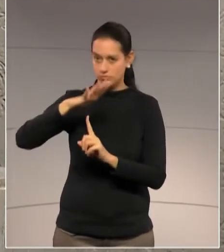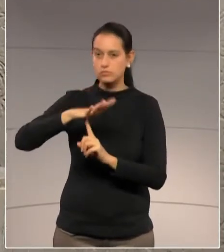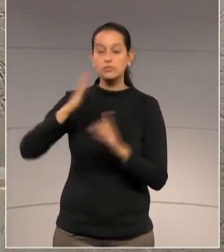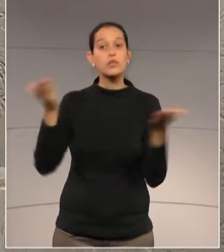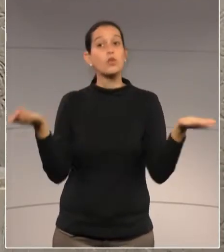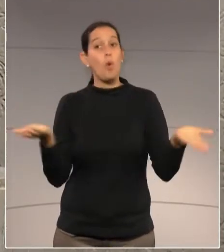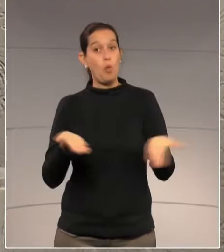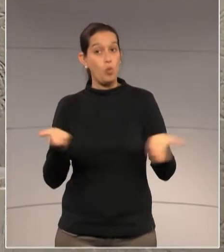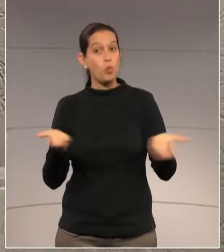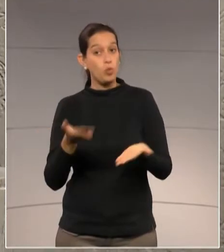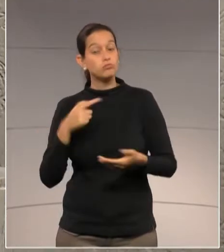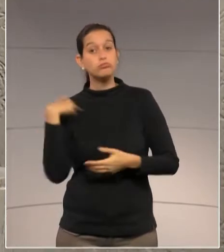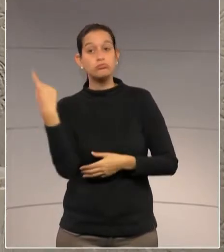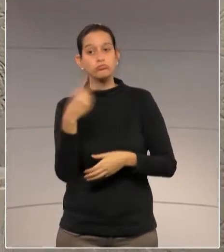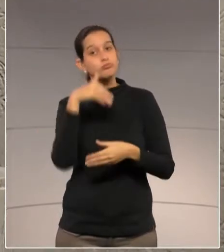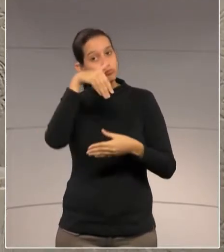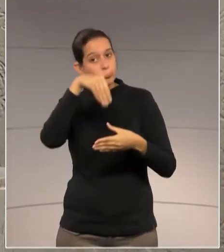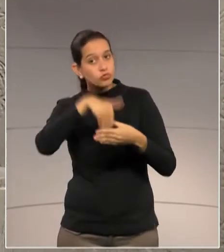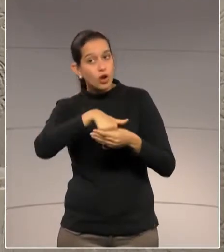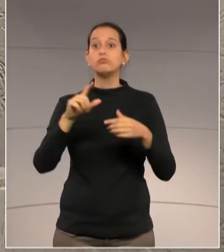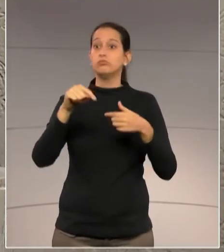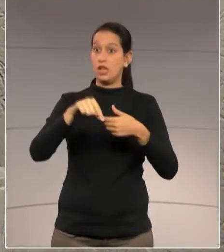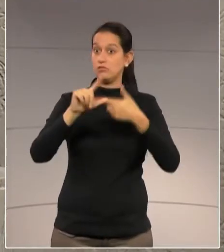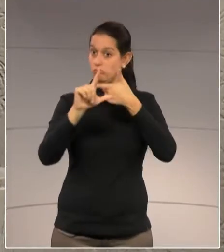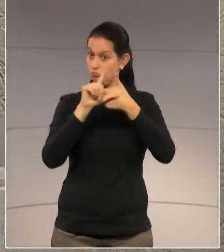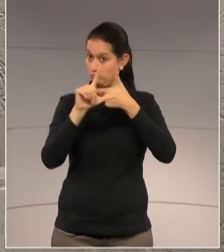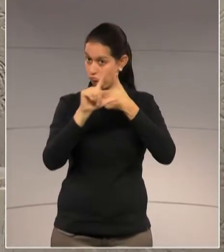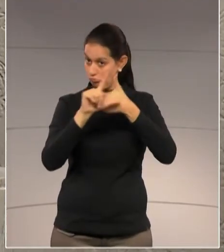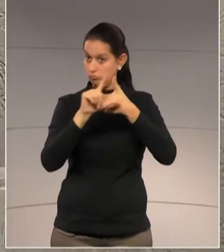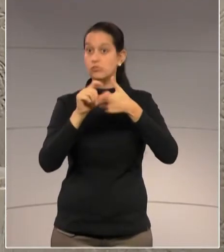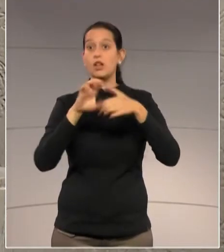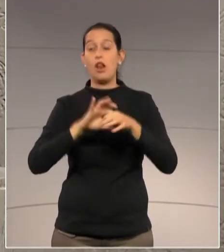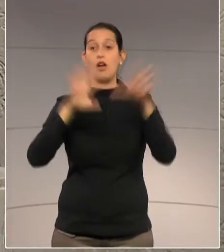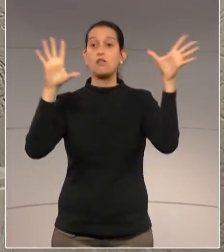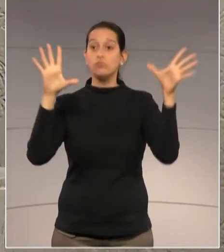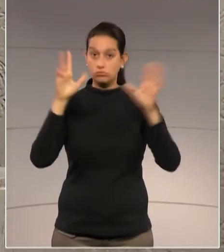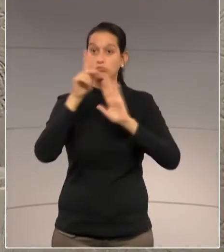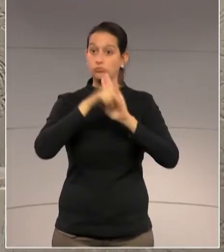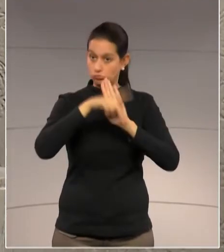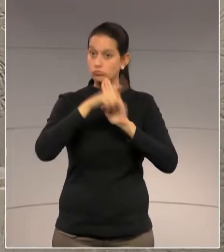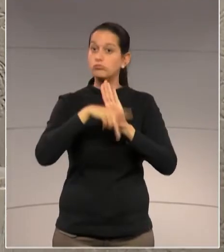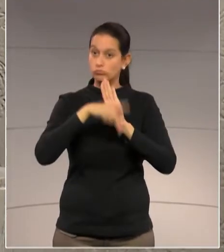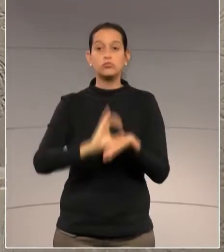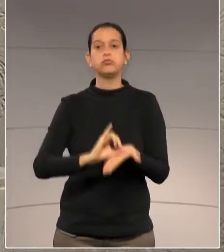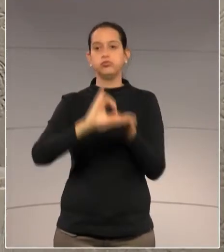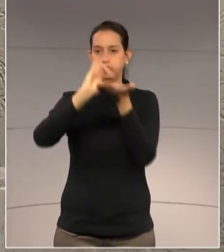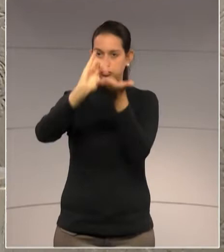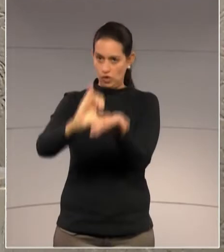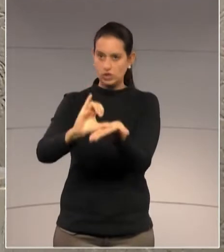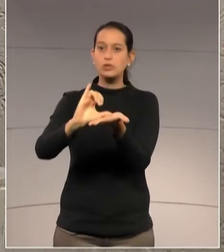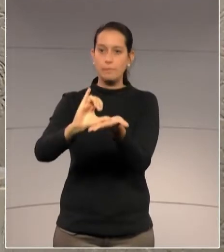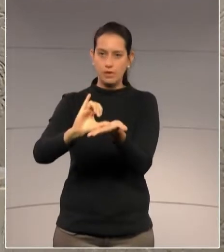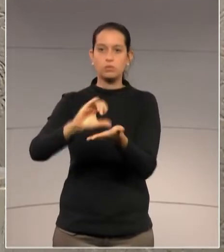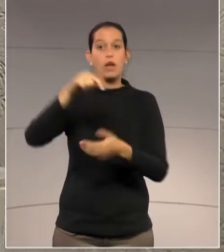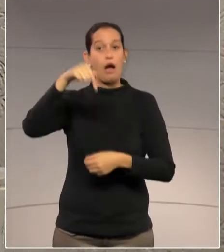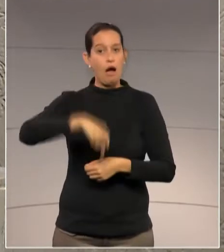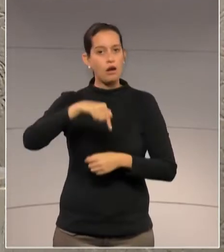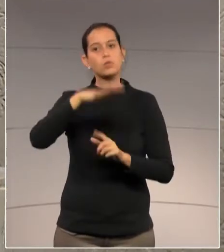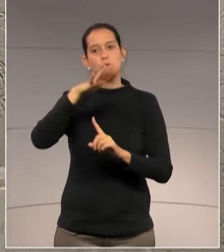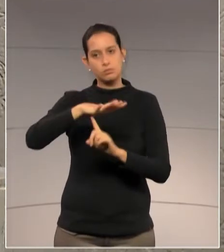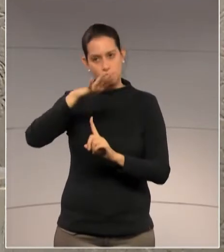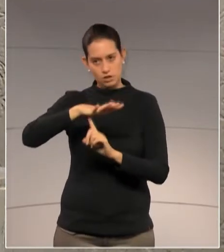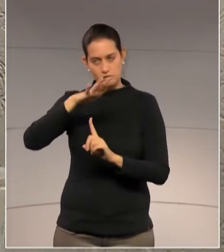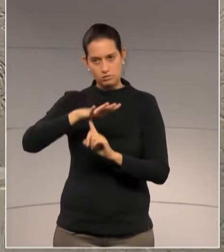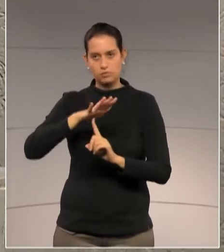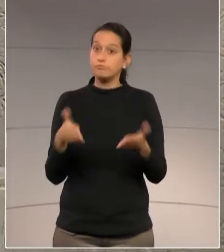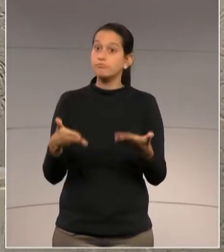autorização legislativa para esse grande empréstimo, projeto de investimentos da história do Paraná. Gostaria de